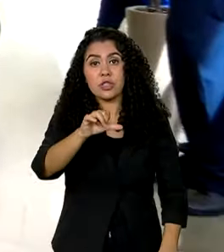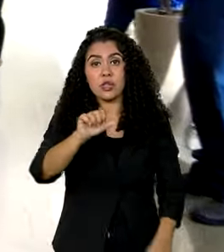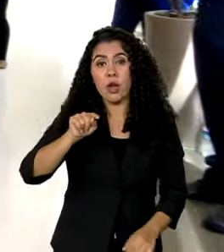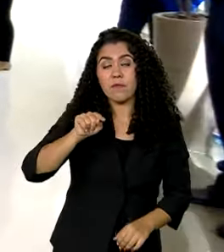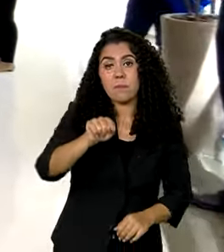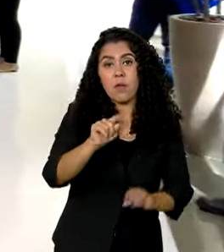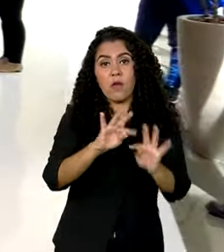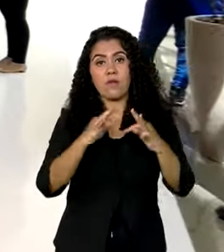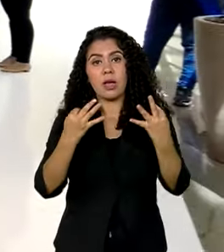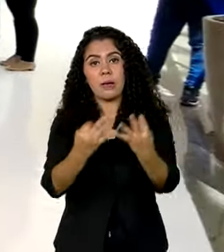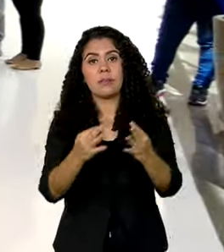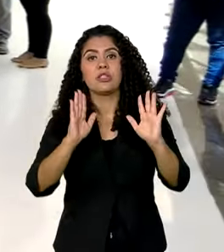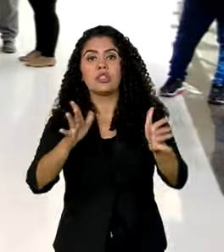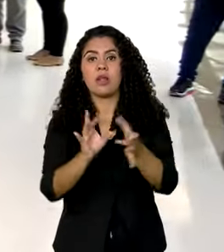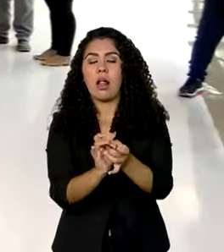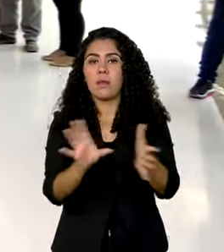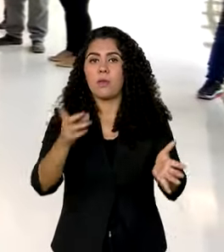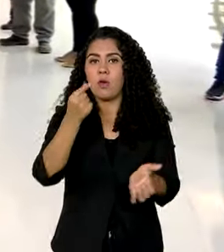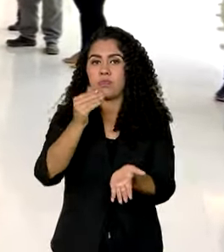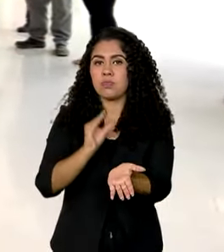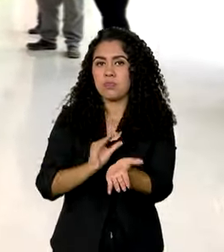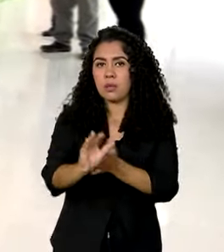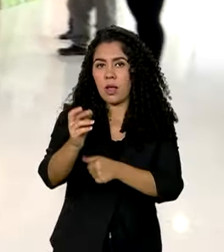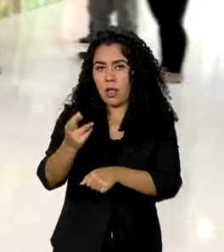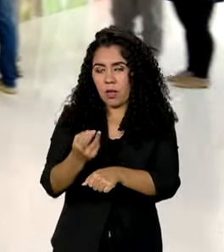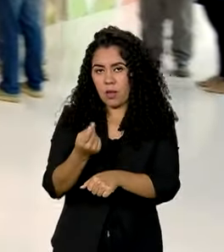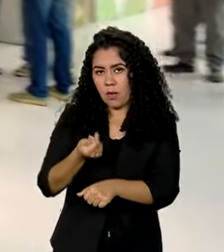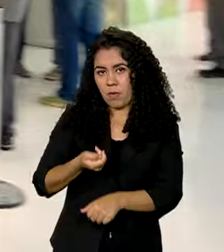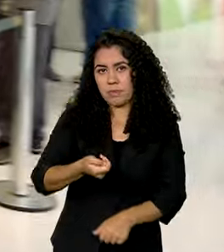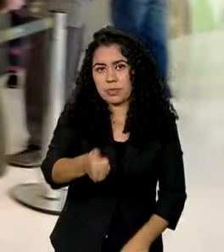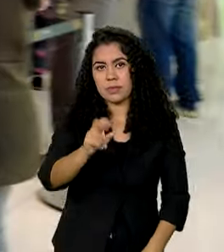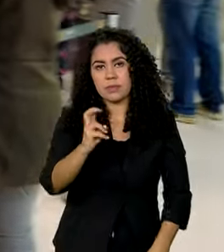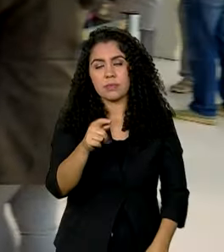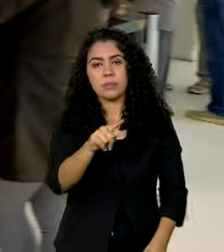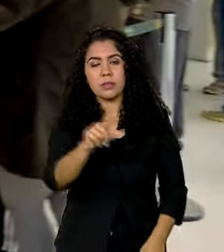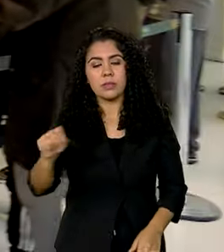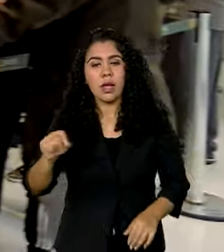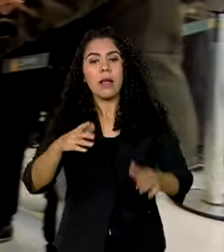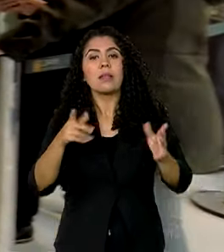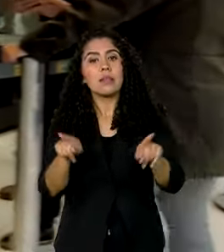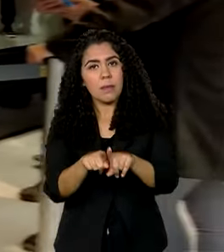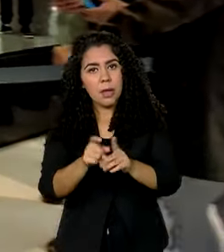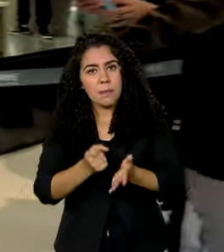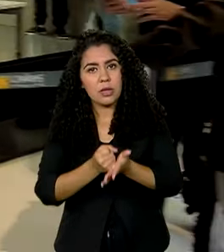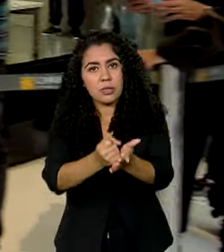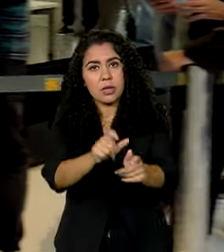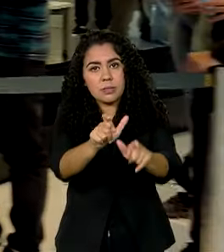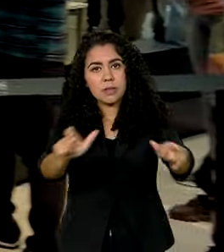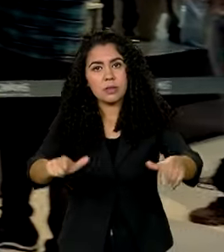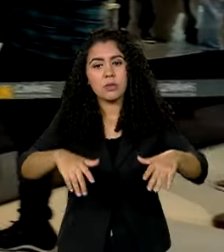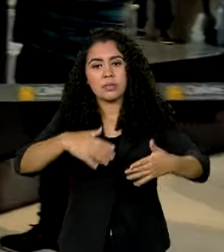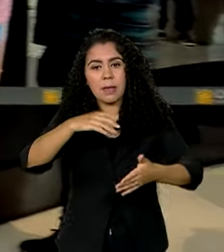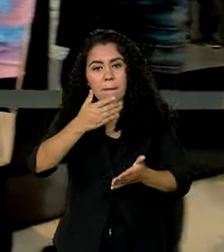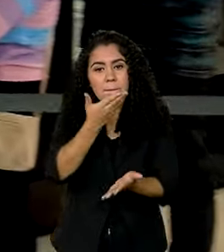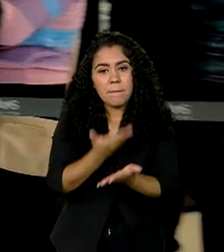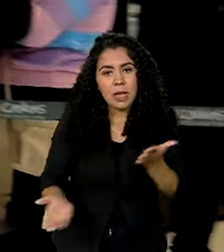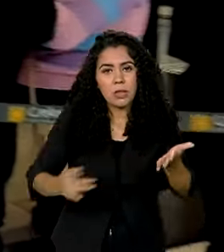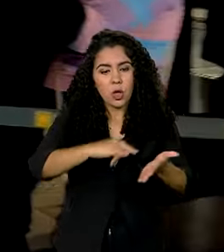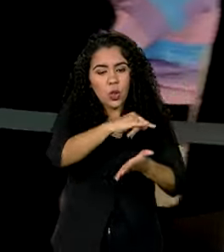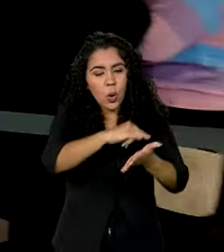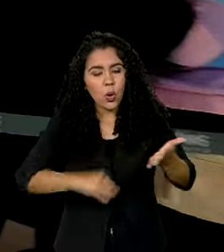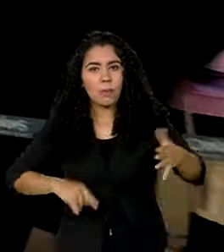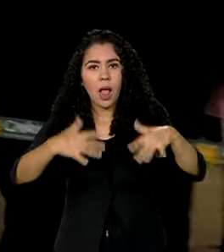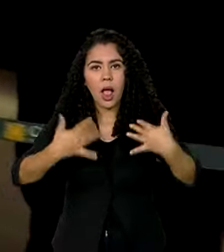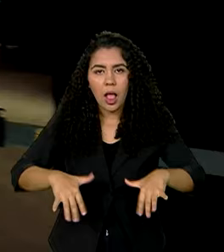-reconstrução liberados. E para ajudar quem perdeu os documentos ou está com dificuldades em acessar a conta,